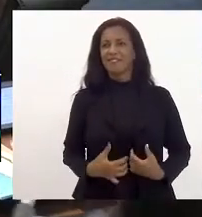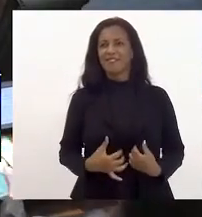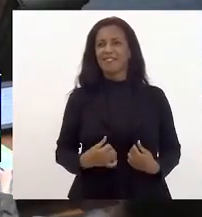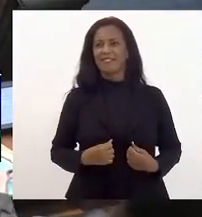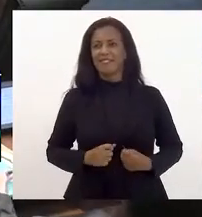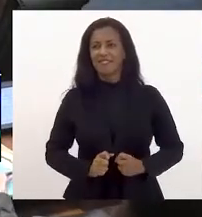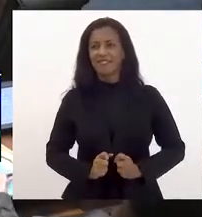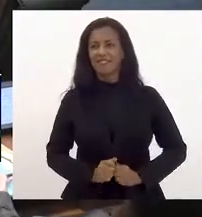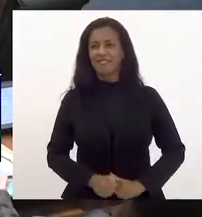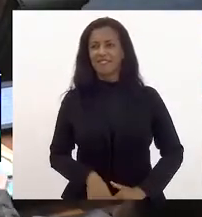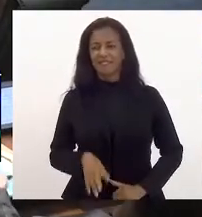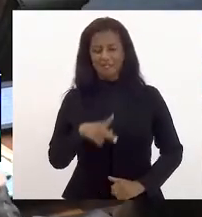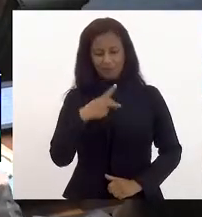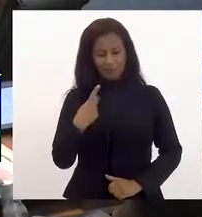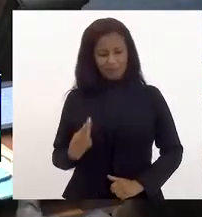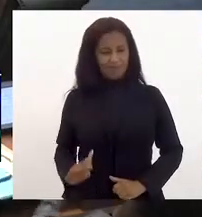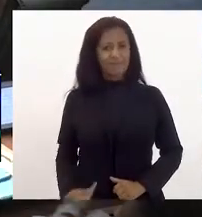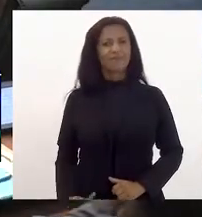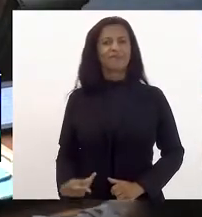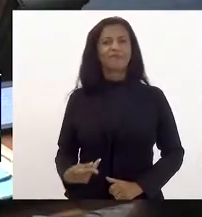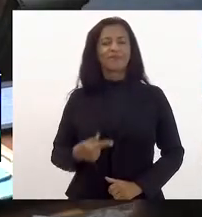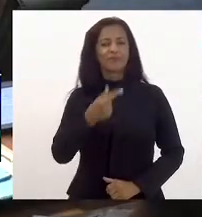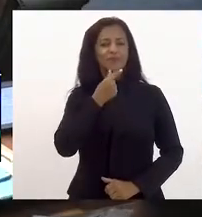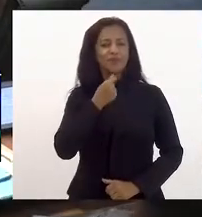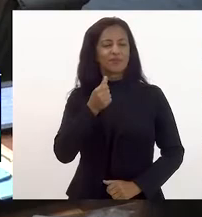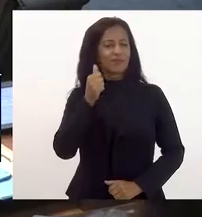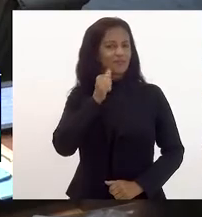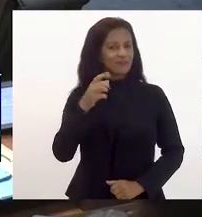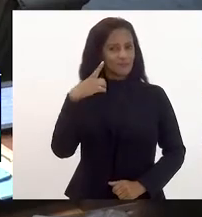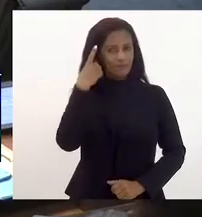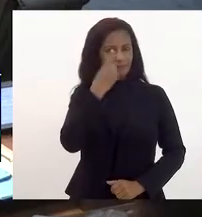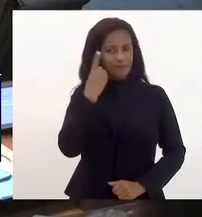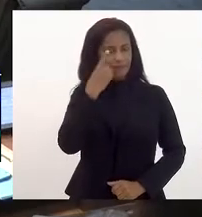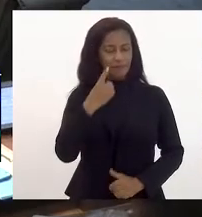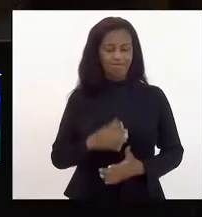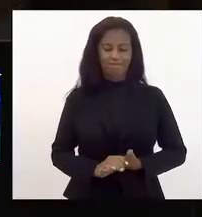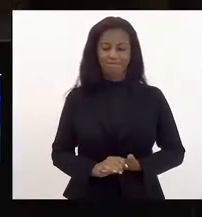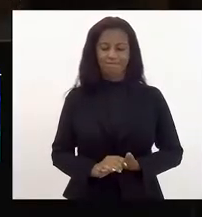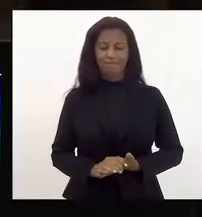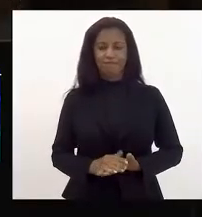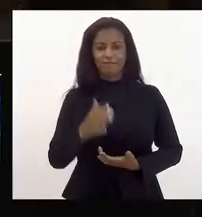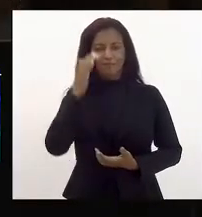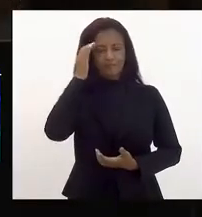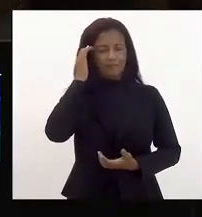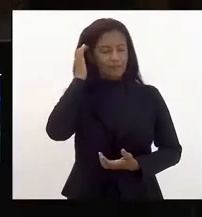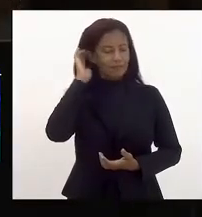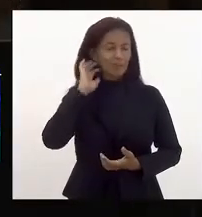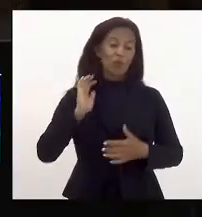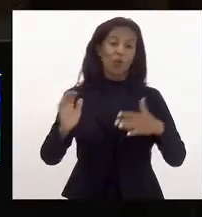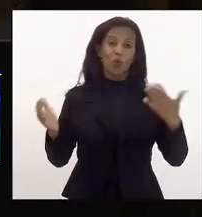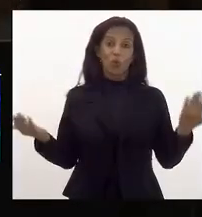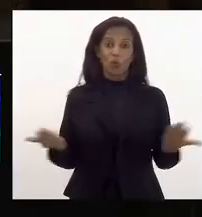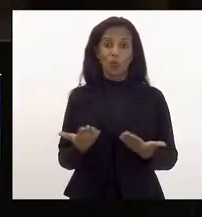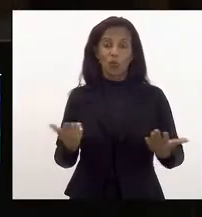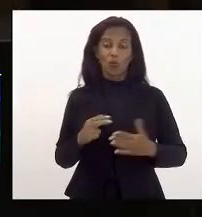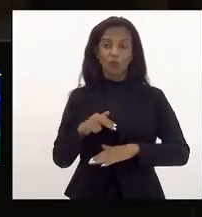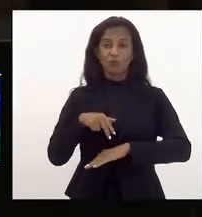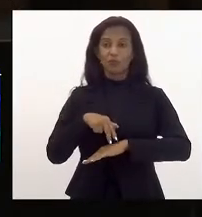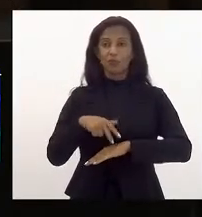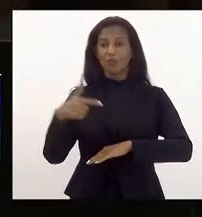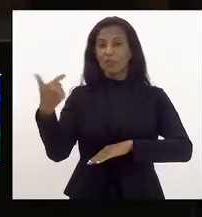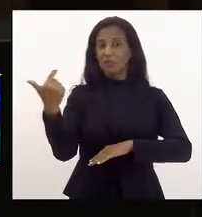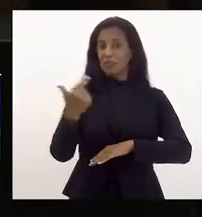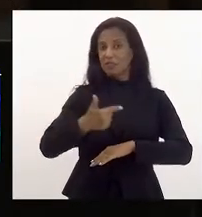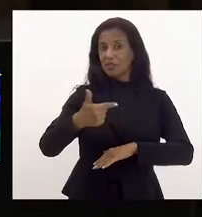senhor presidente senhoras deputadas senhores deputados estamos fazendo aqui no dia de hoje segundo